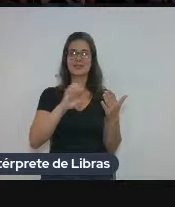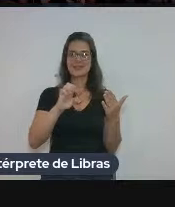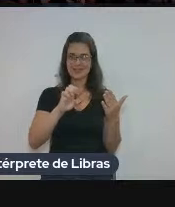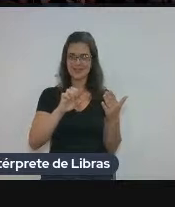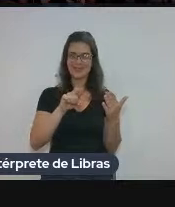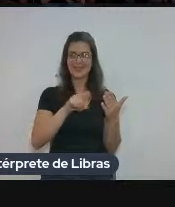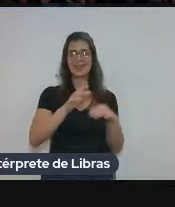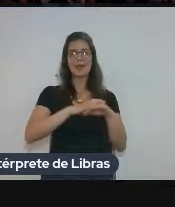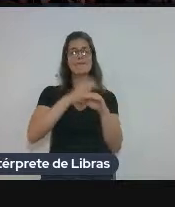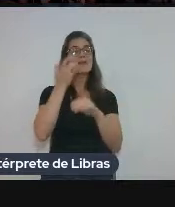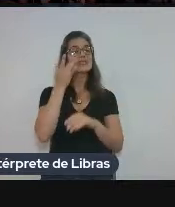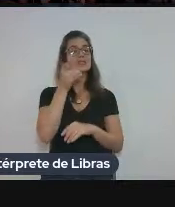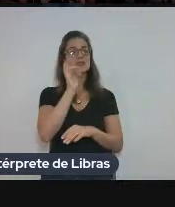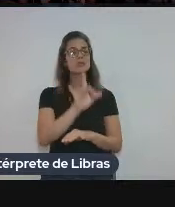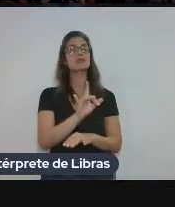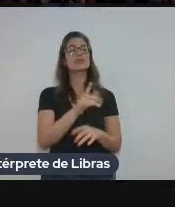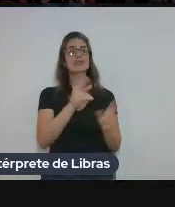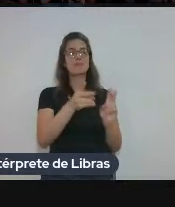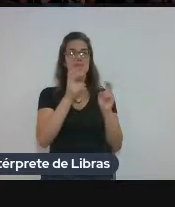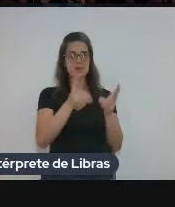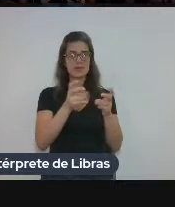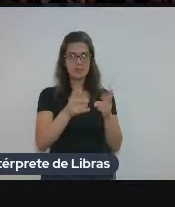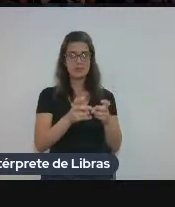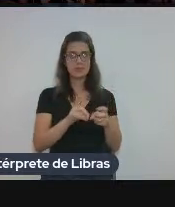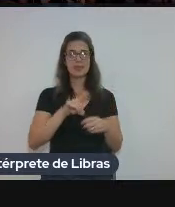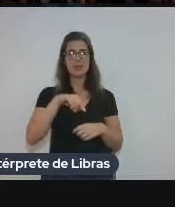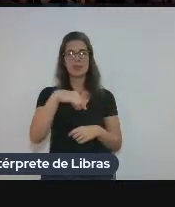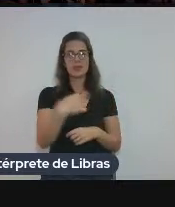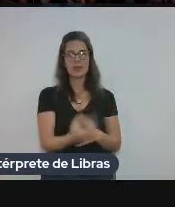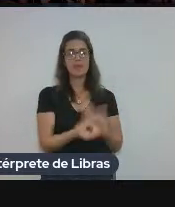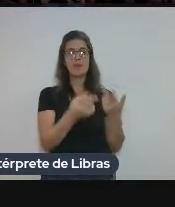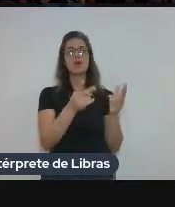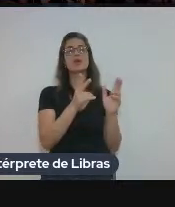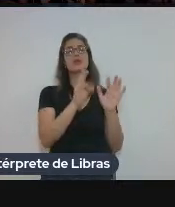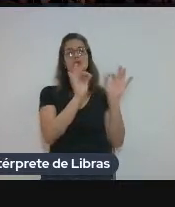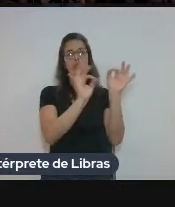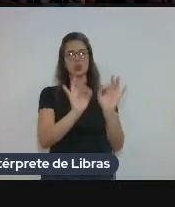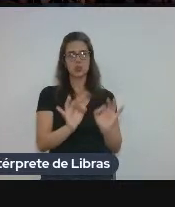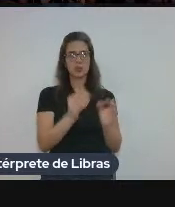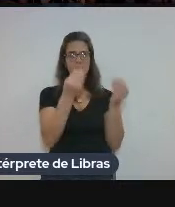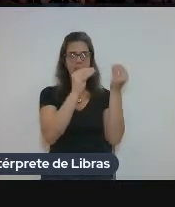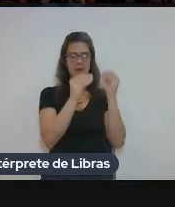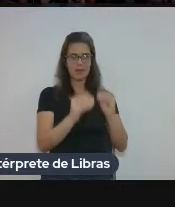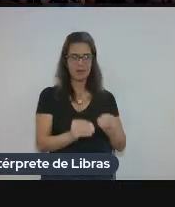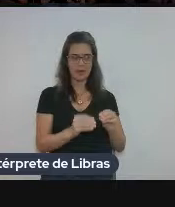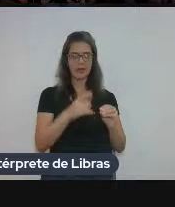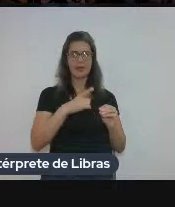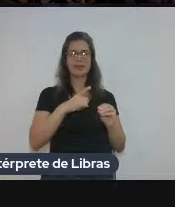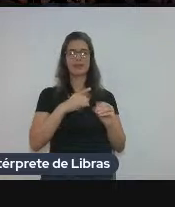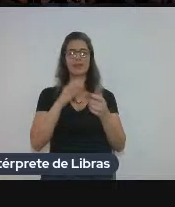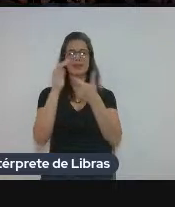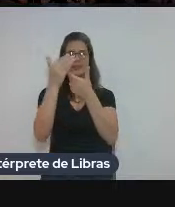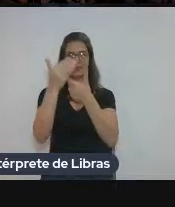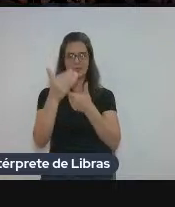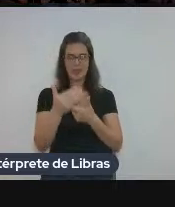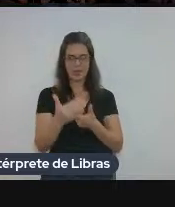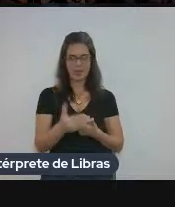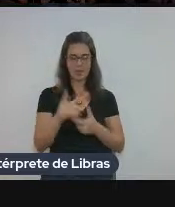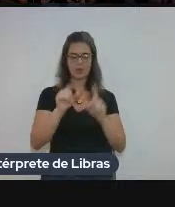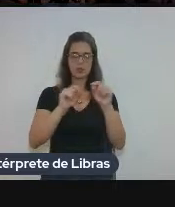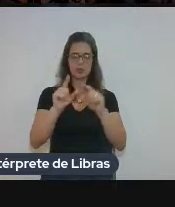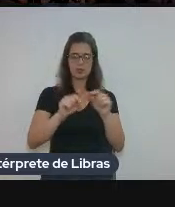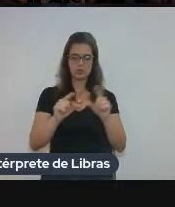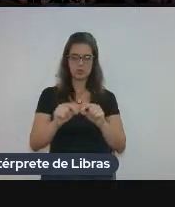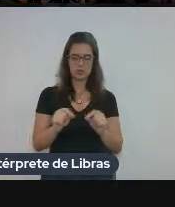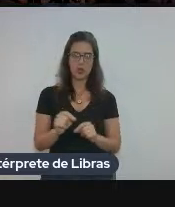com o corpos ali certinho. Então, depois que você coletou, a gente extrai uma lista de termos, né? De candidatos a termos,